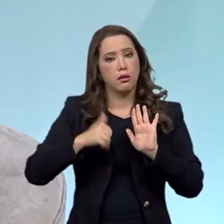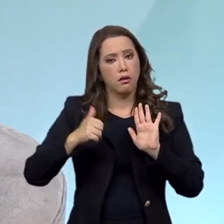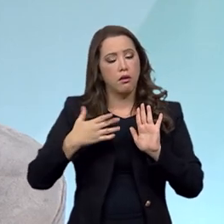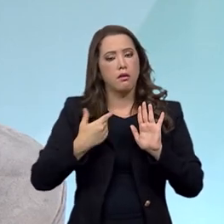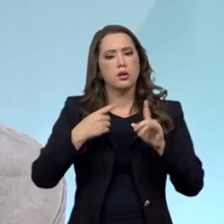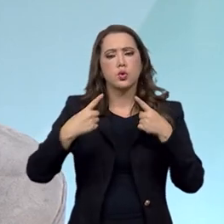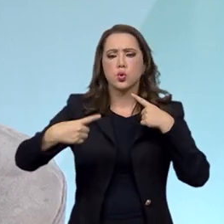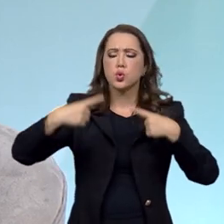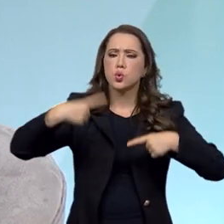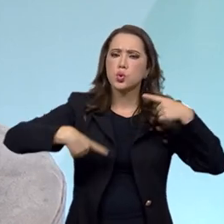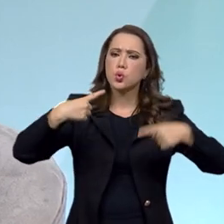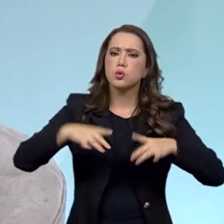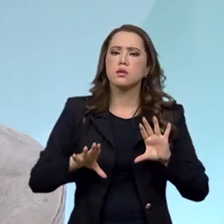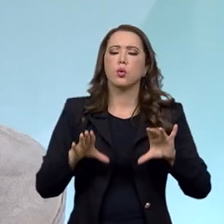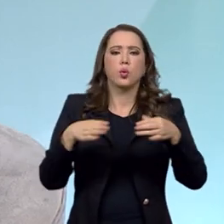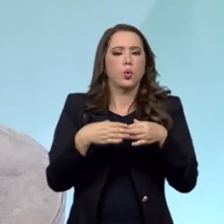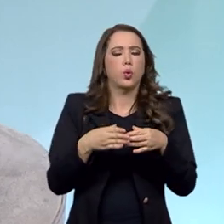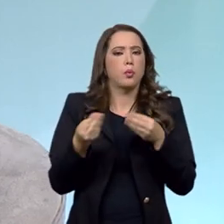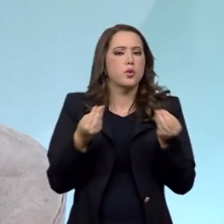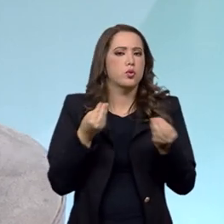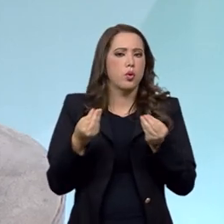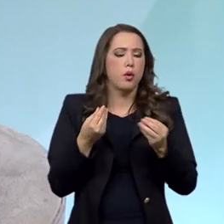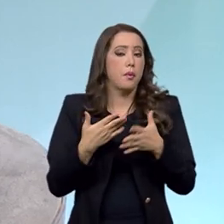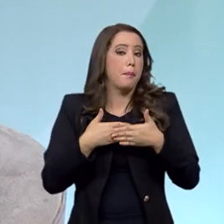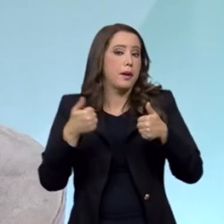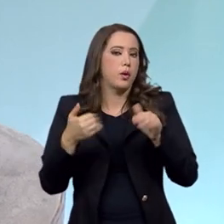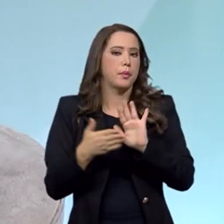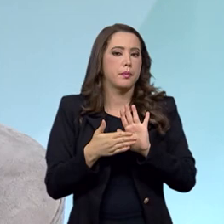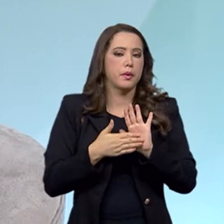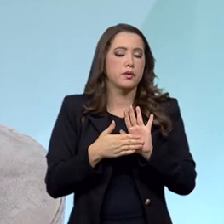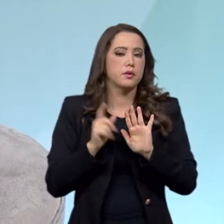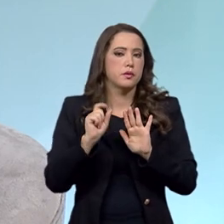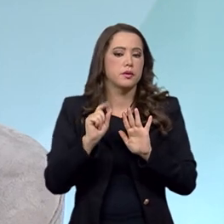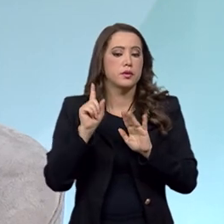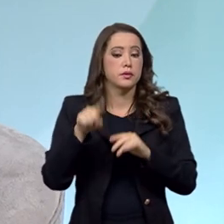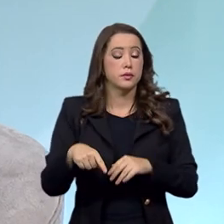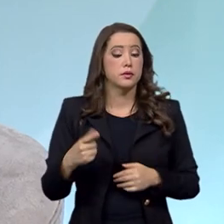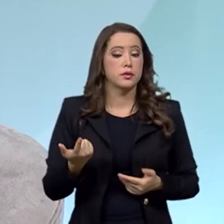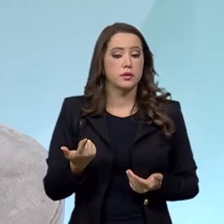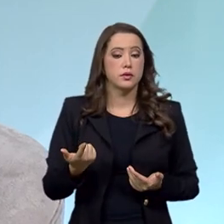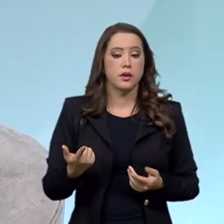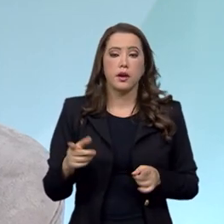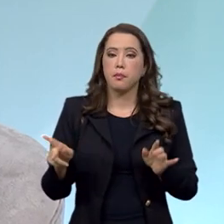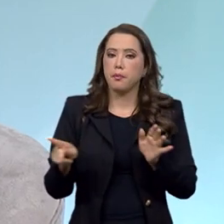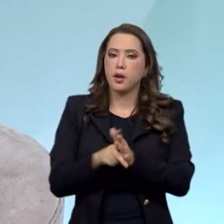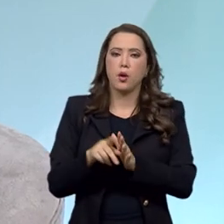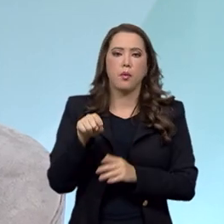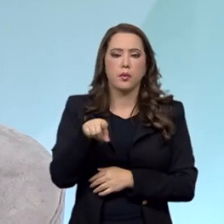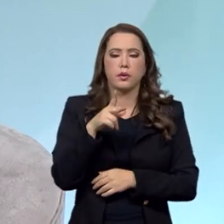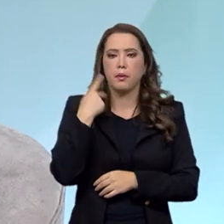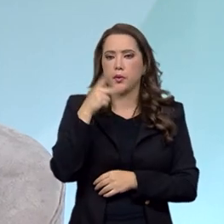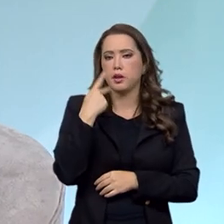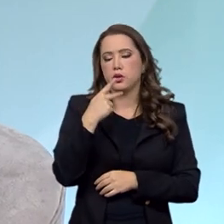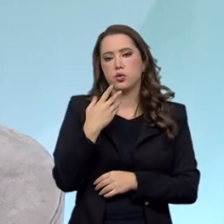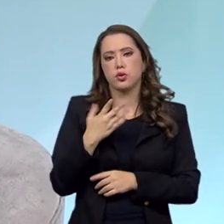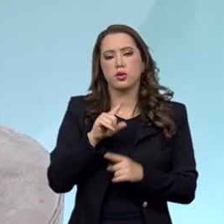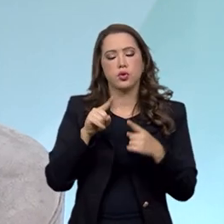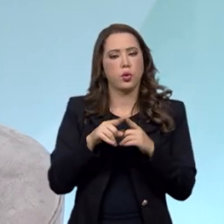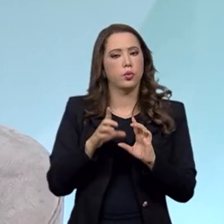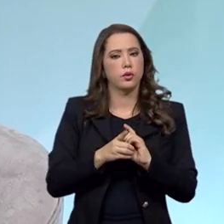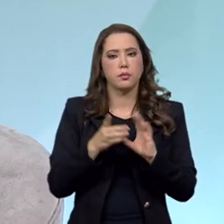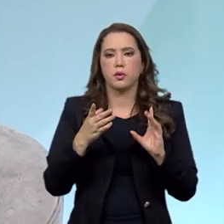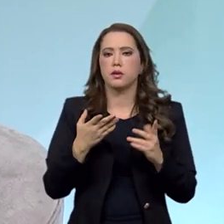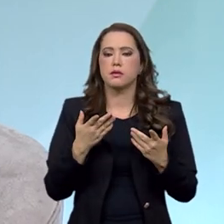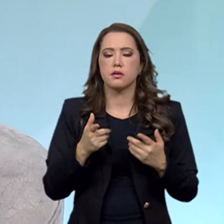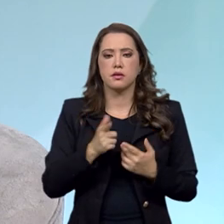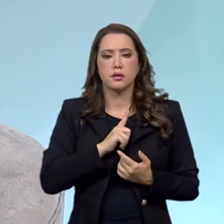discussão dentro do grupo a respeito de qual seria a melhor proposta, o que é inerente à própria política, à própria democracia.